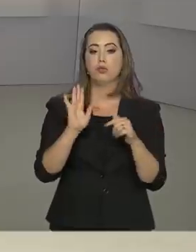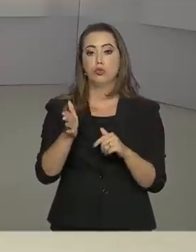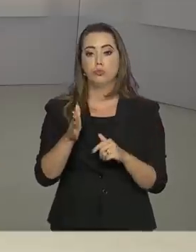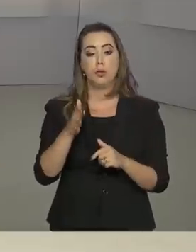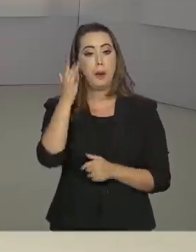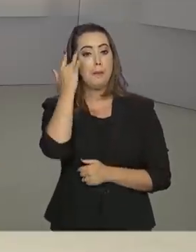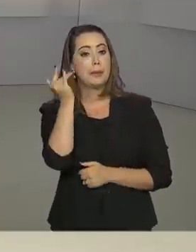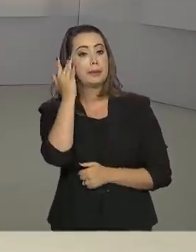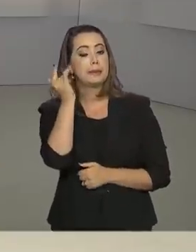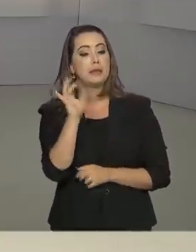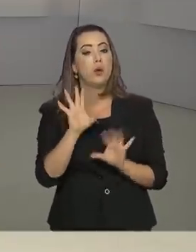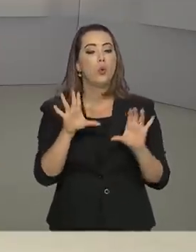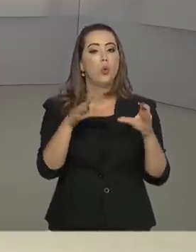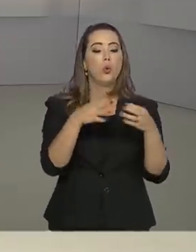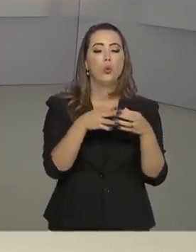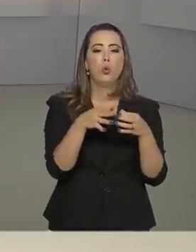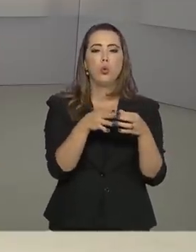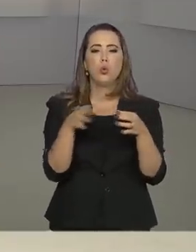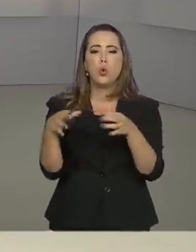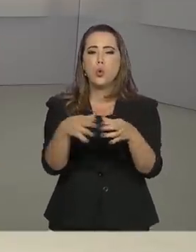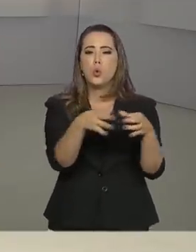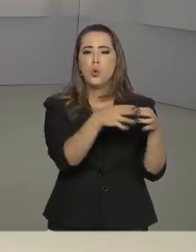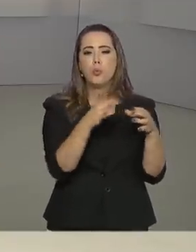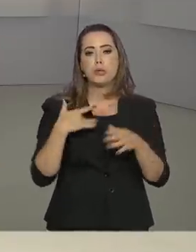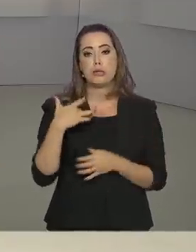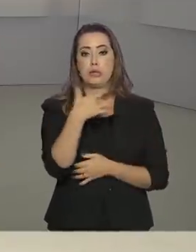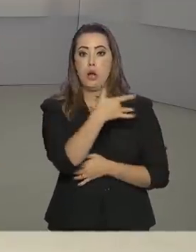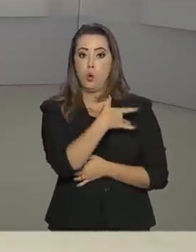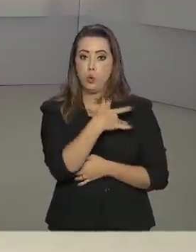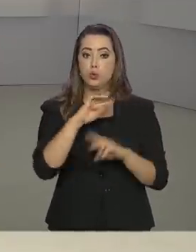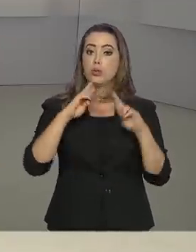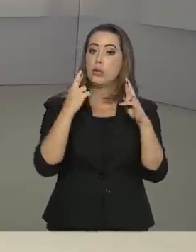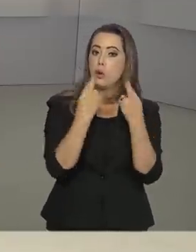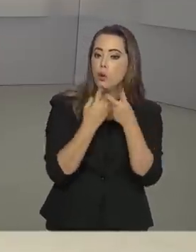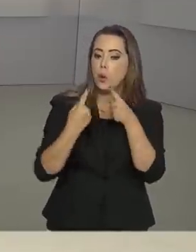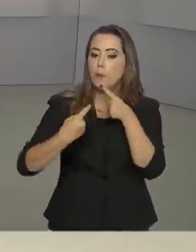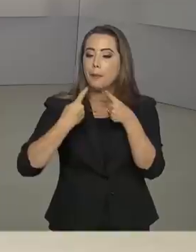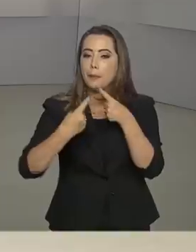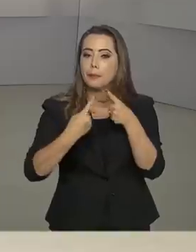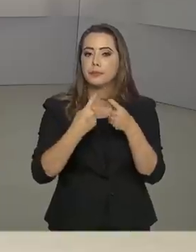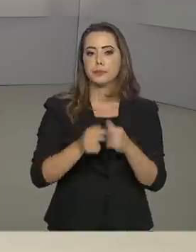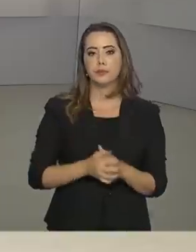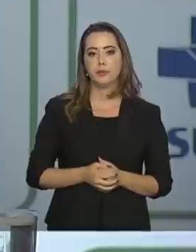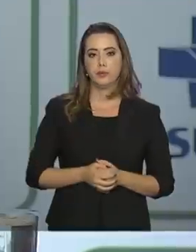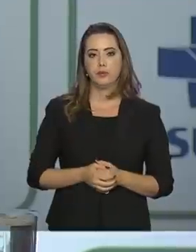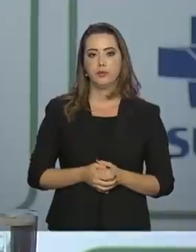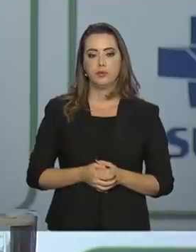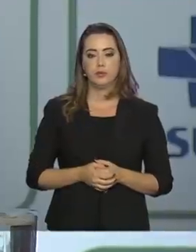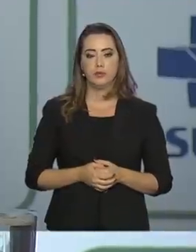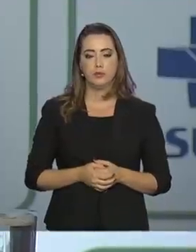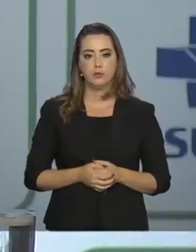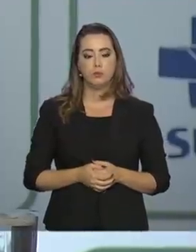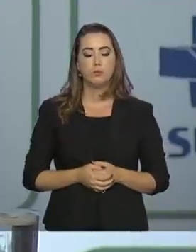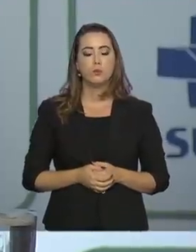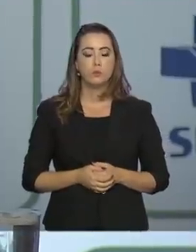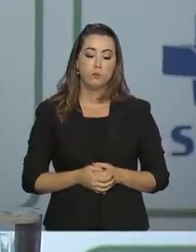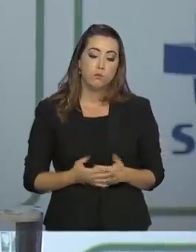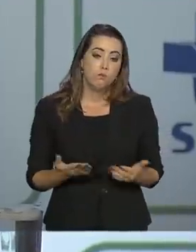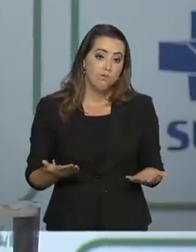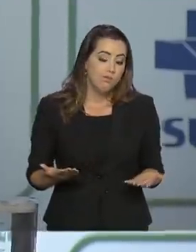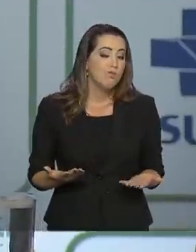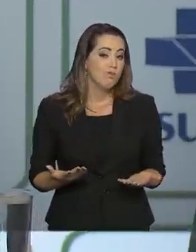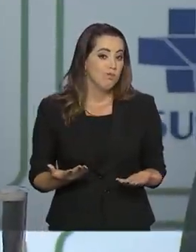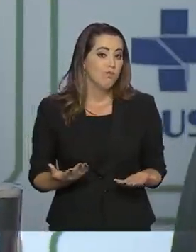tomadas. Amanhã, entidades ligadas à saúde vão se reunir para discutir o assunto. Nós vamos